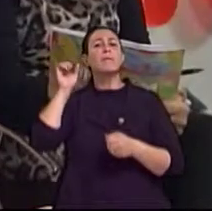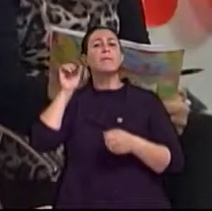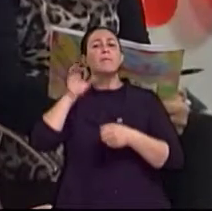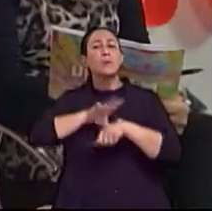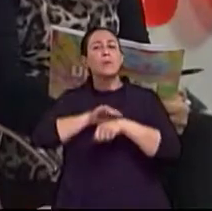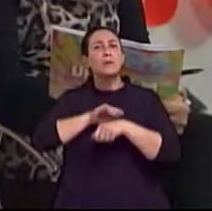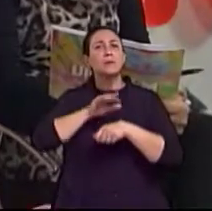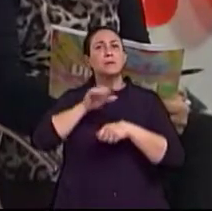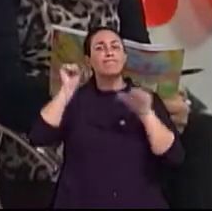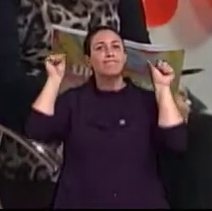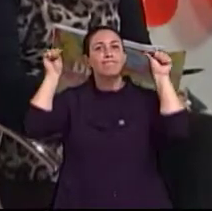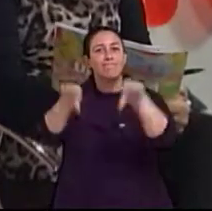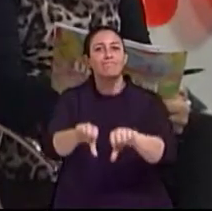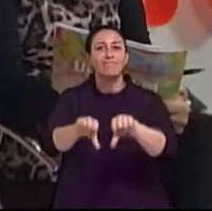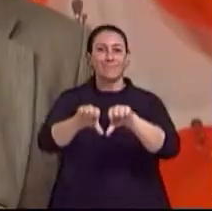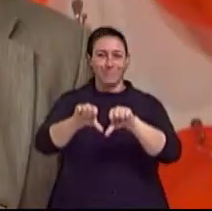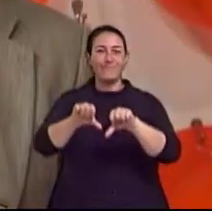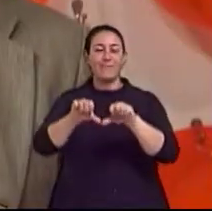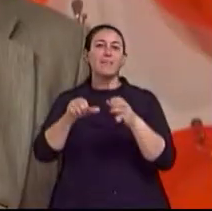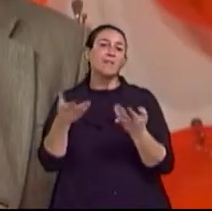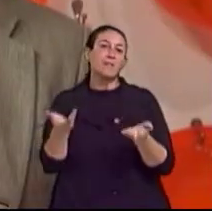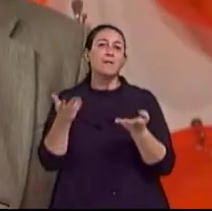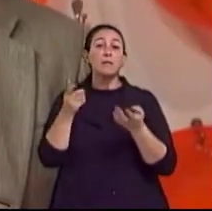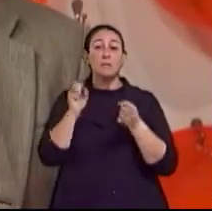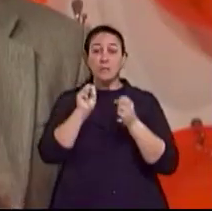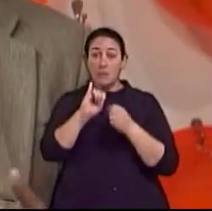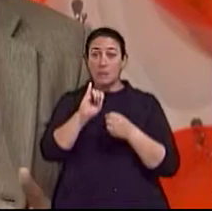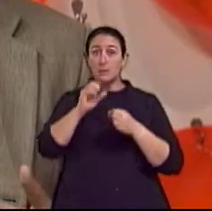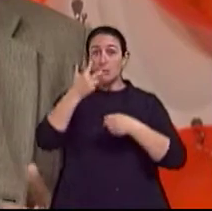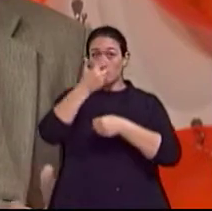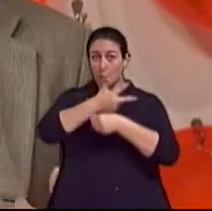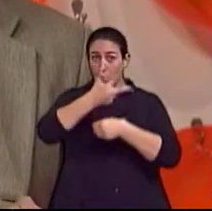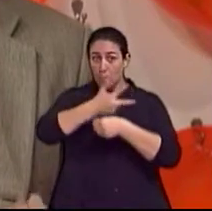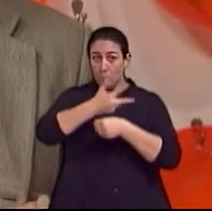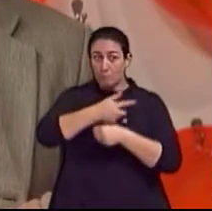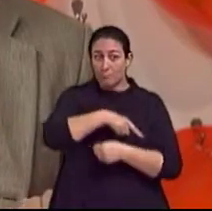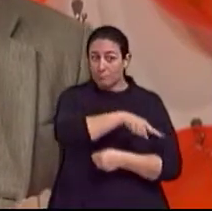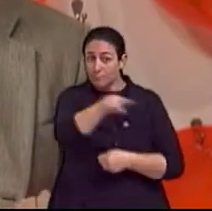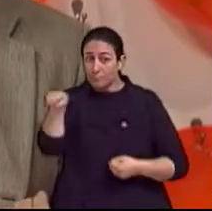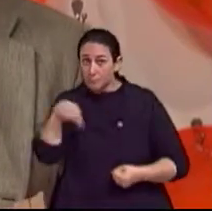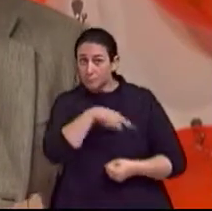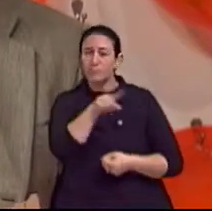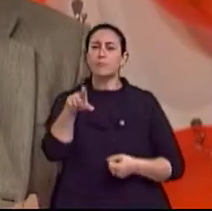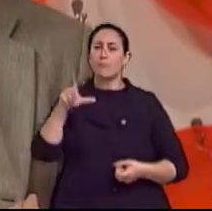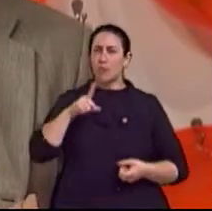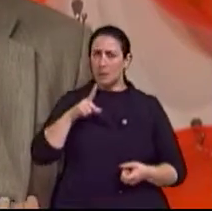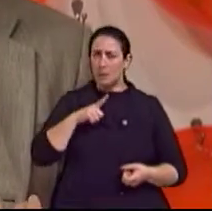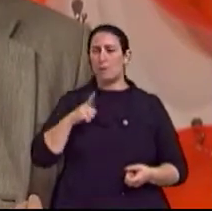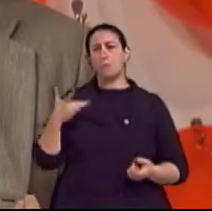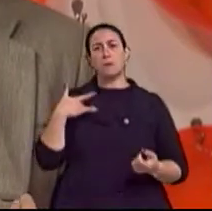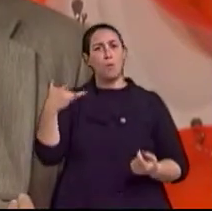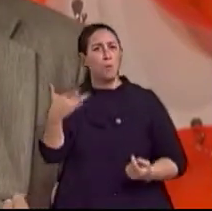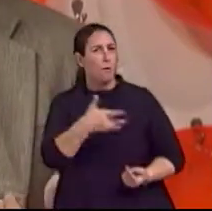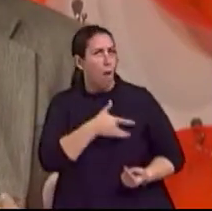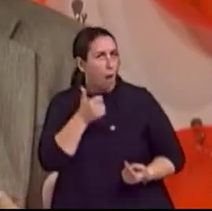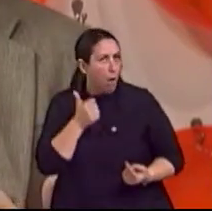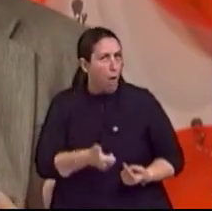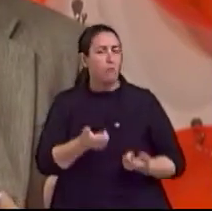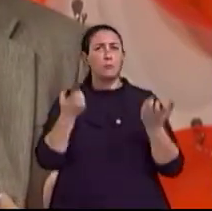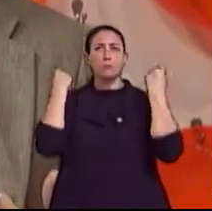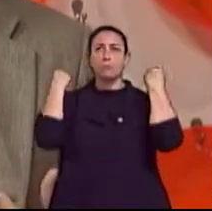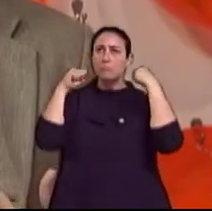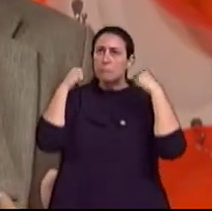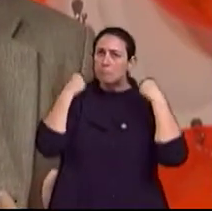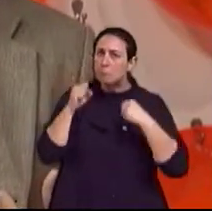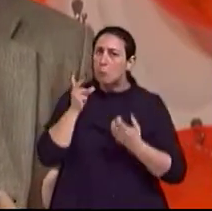demência, né? Entre os nossos idosos, se eles tiverem, então, estilo de vida saudável, né? Prática de exercício físico